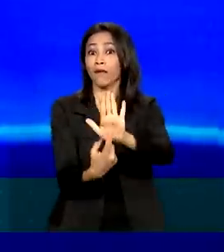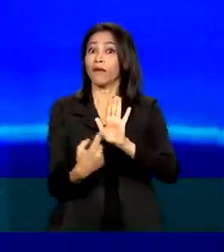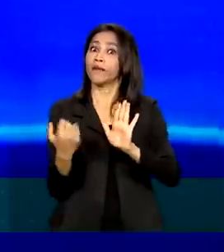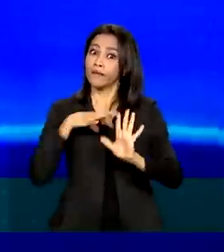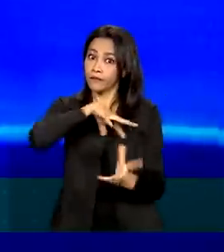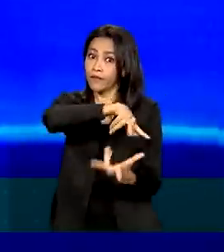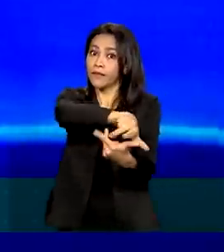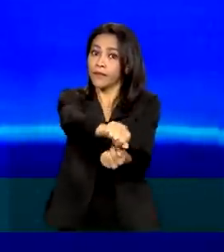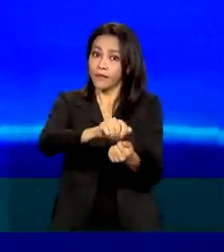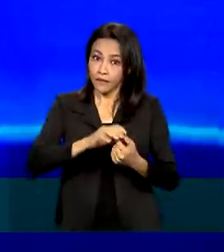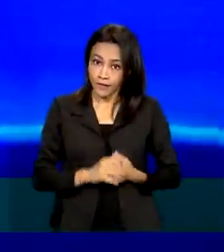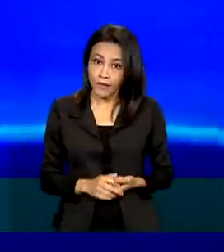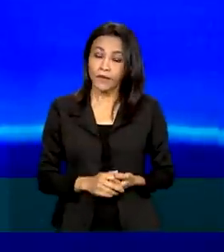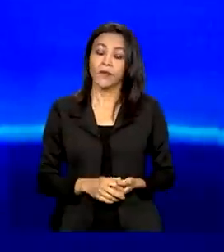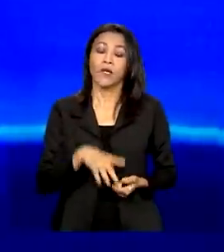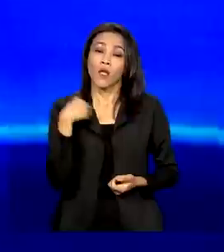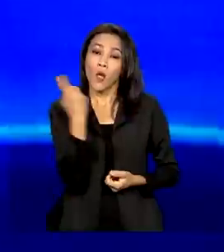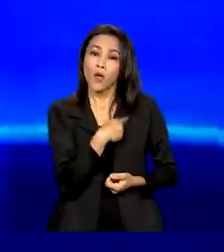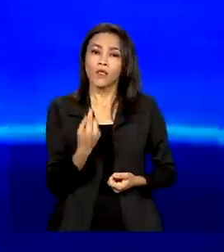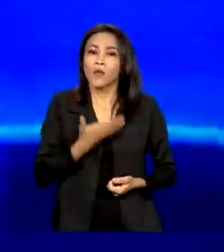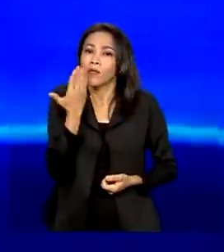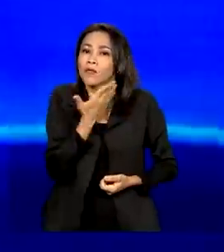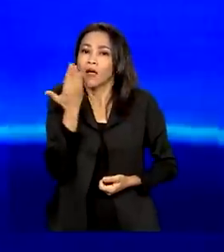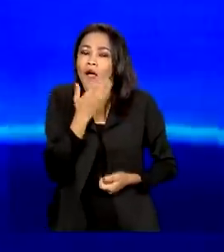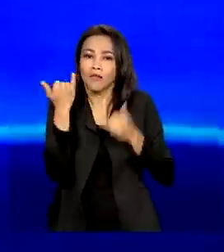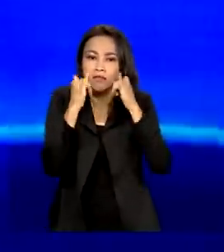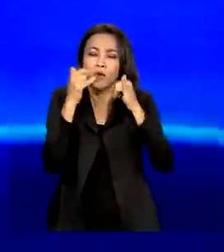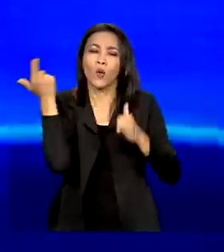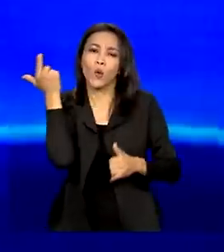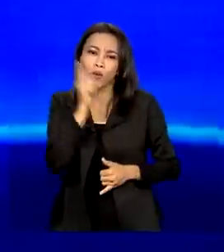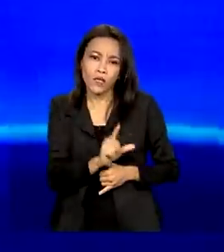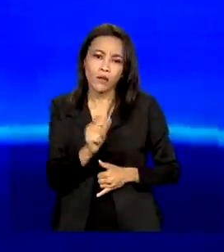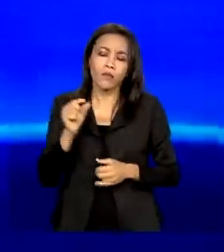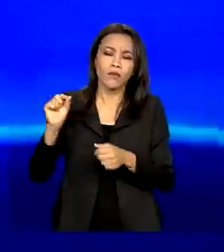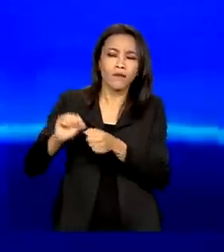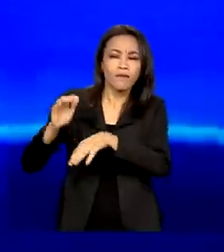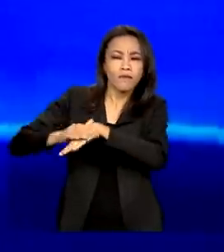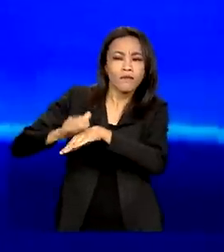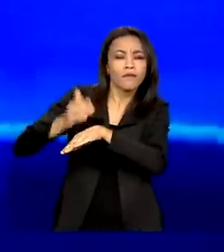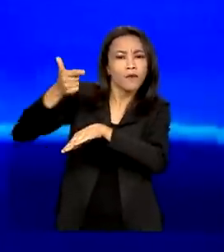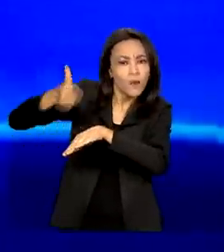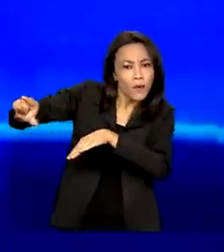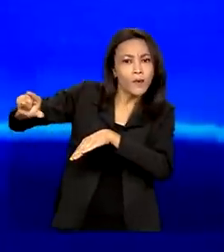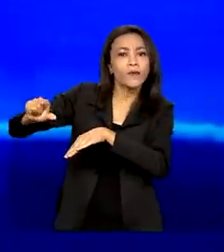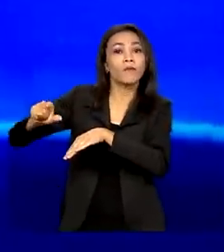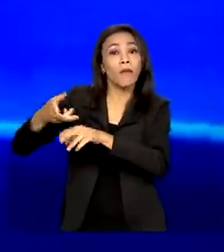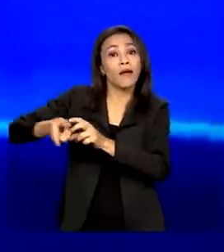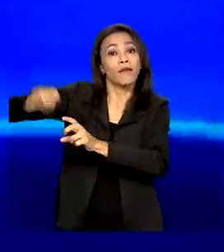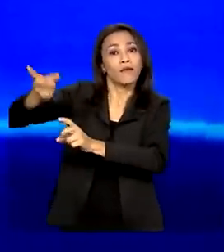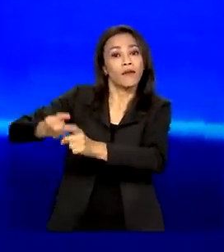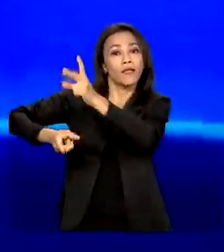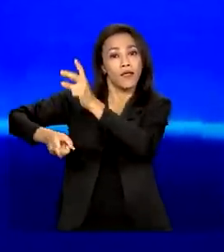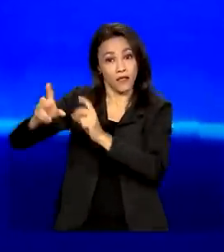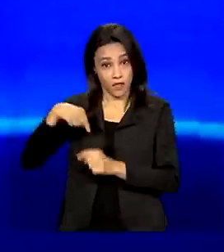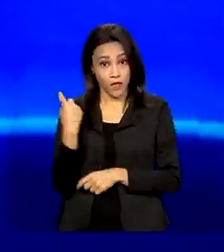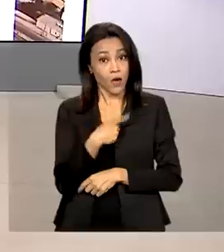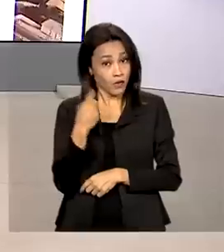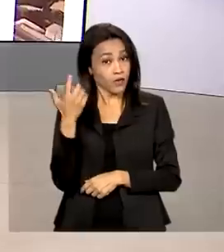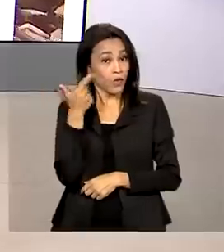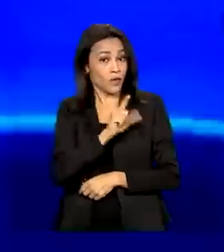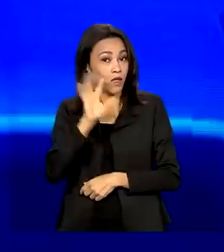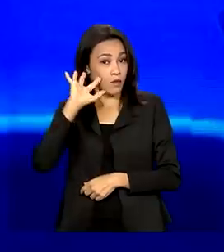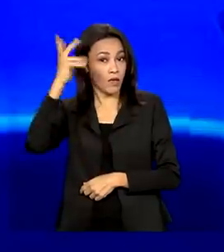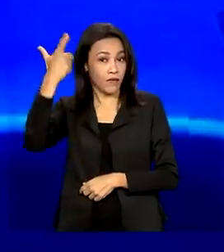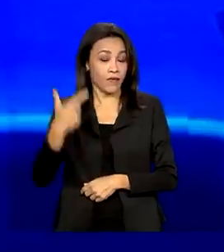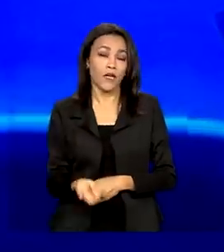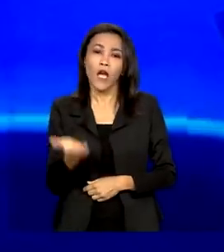Com energia excedente, poderemos produzir hidrogênio e amona verde para exportação. E, mais uma vez, somos parte da solução do